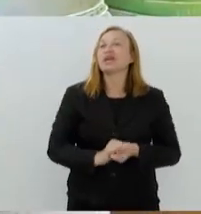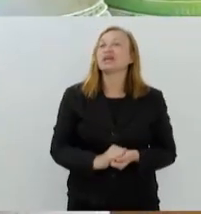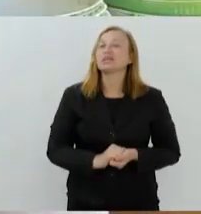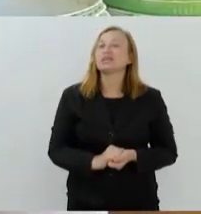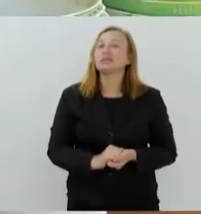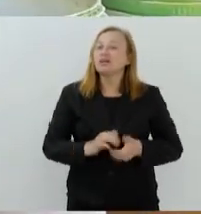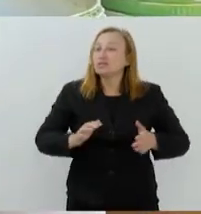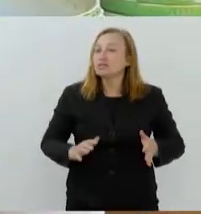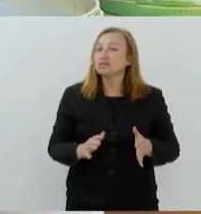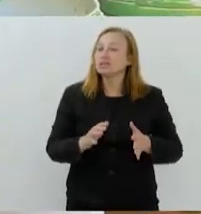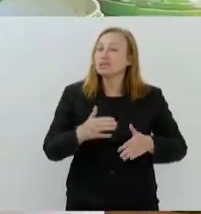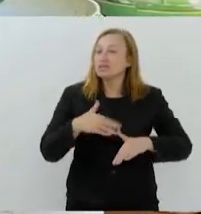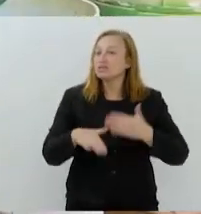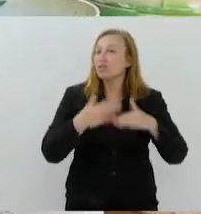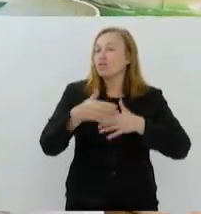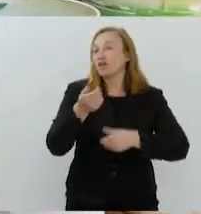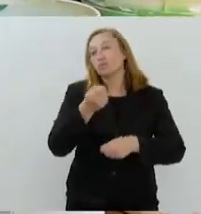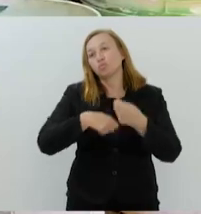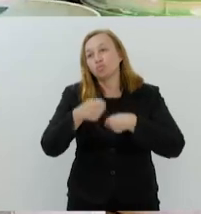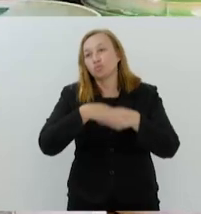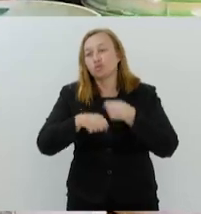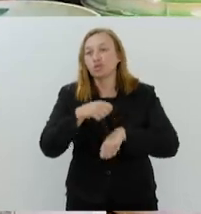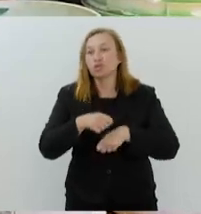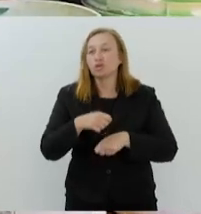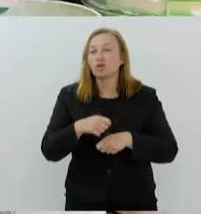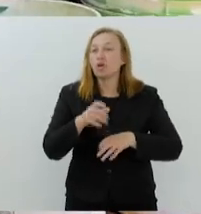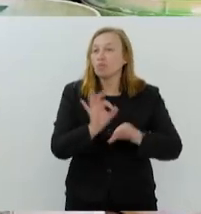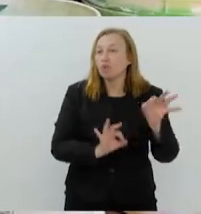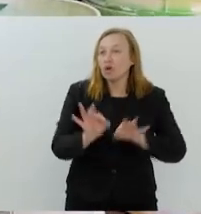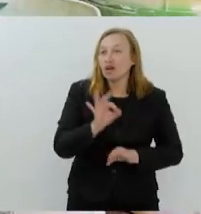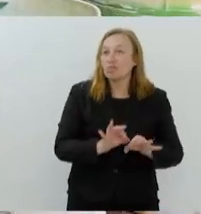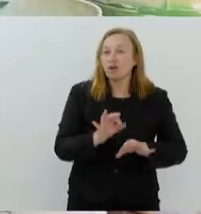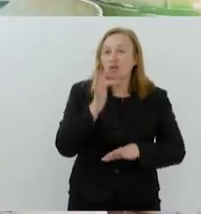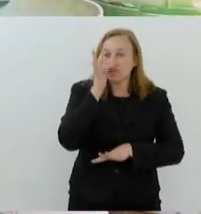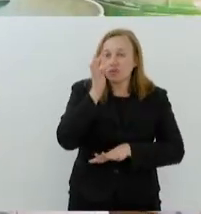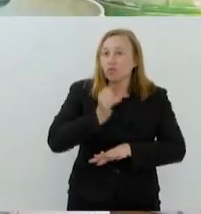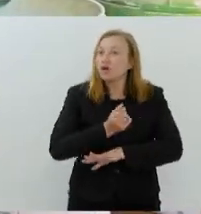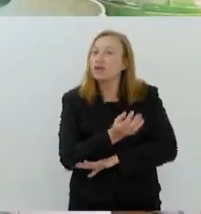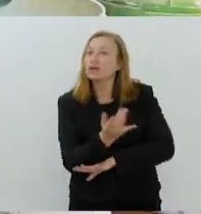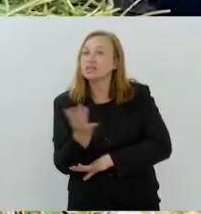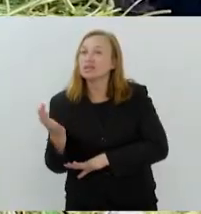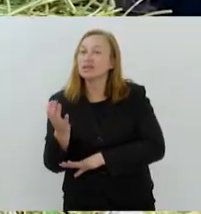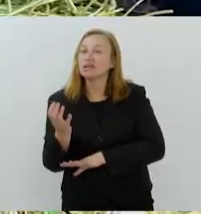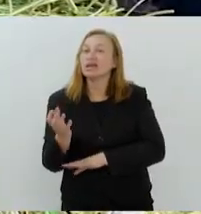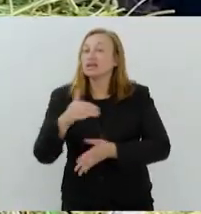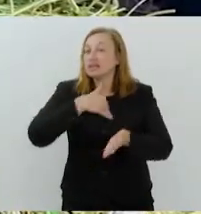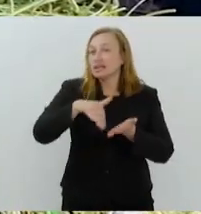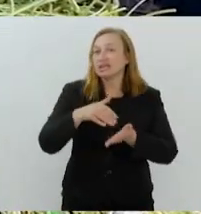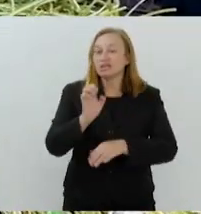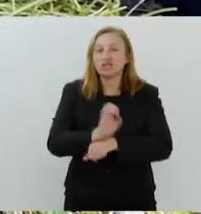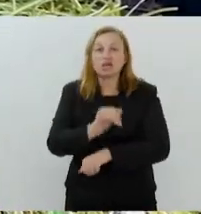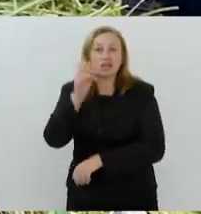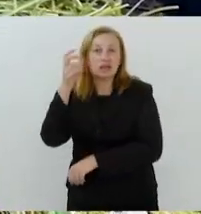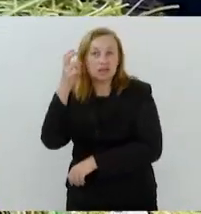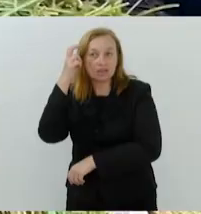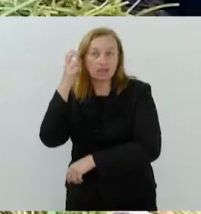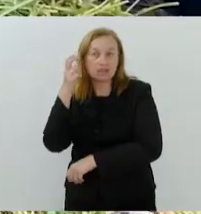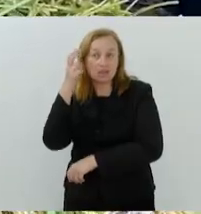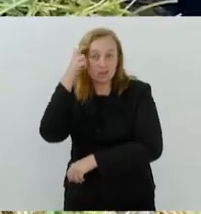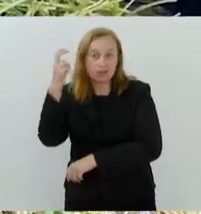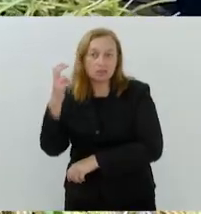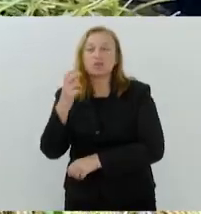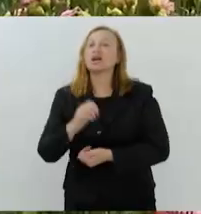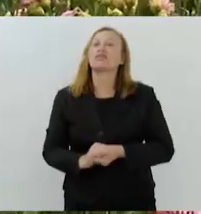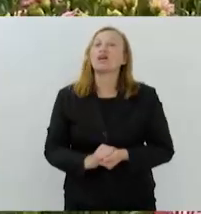impulsionar o seu negócio, existe o programa Florescer, da Secretaria de Estado de Agricultura, com financiamento de até 100